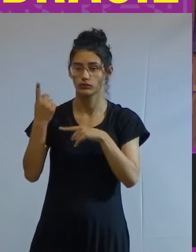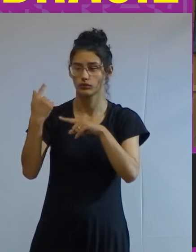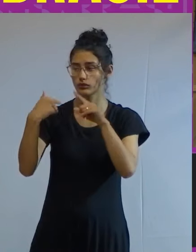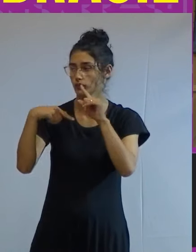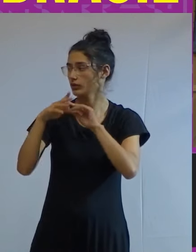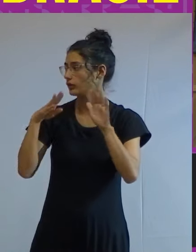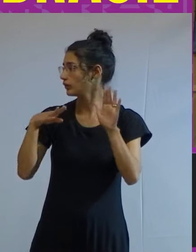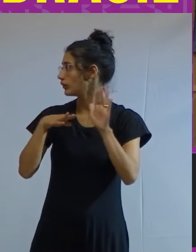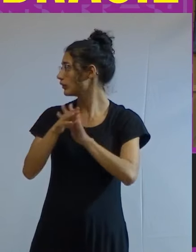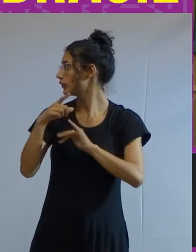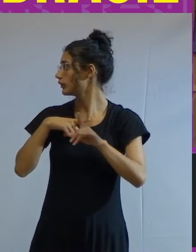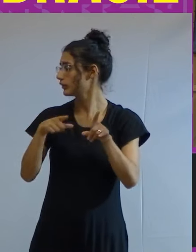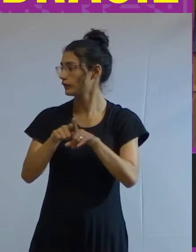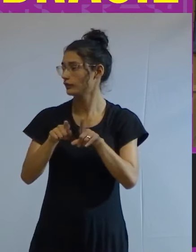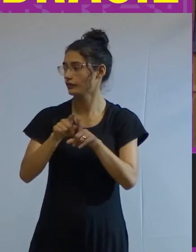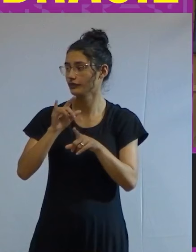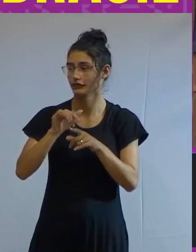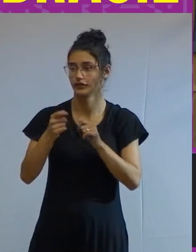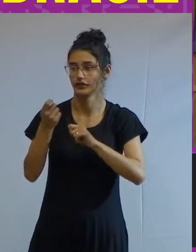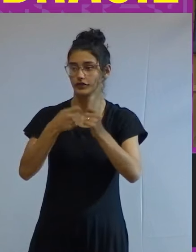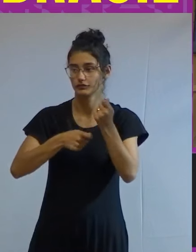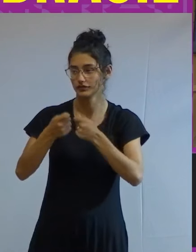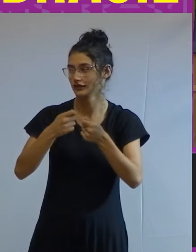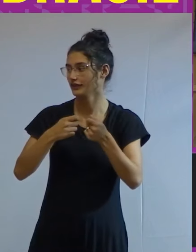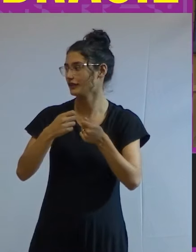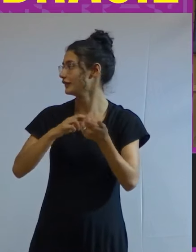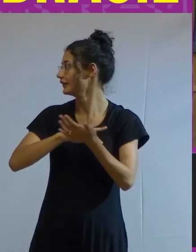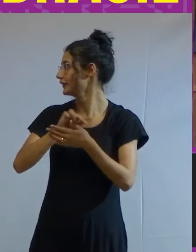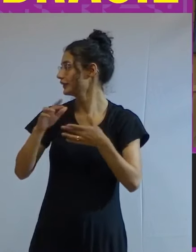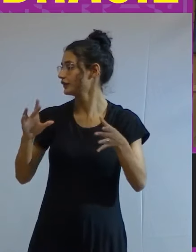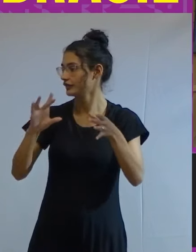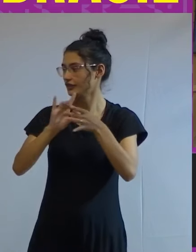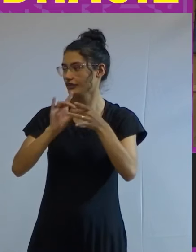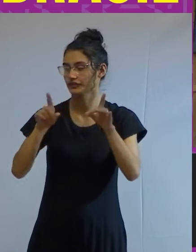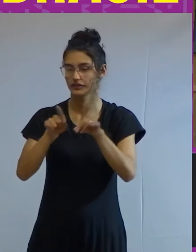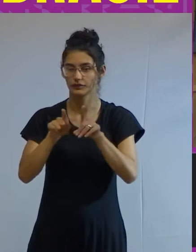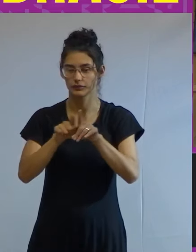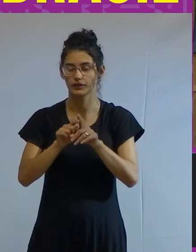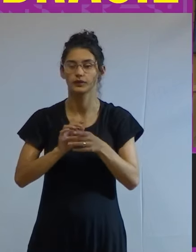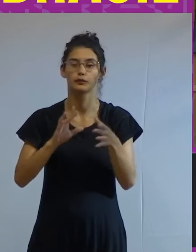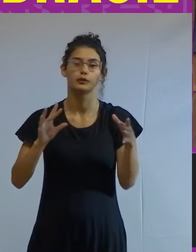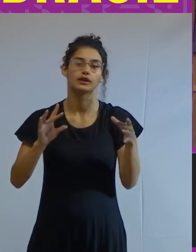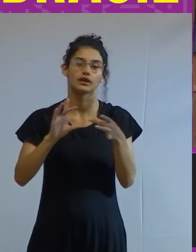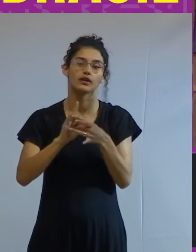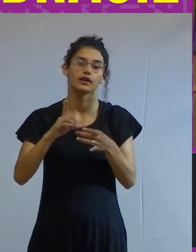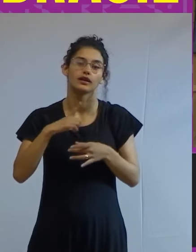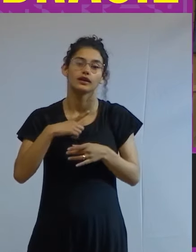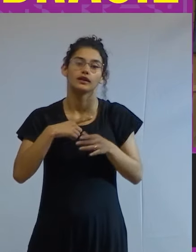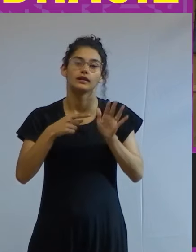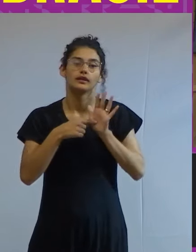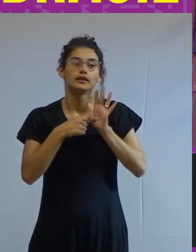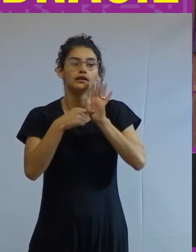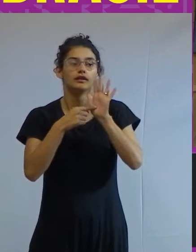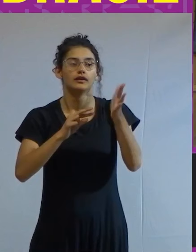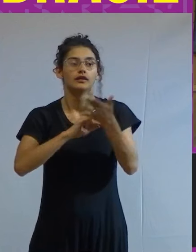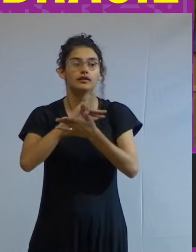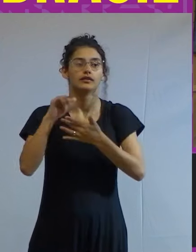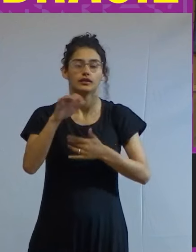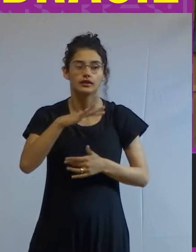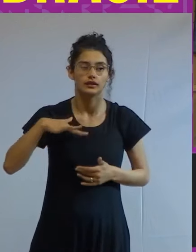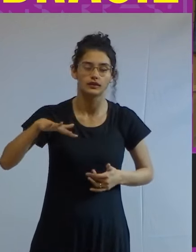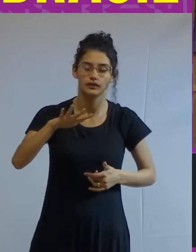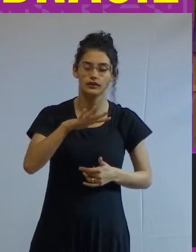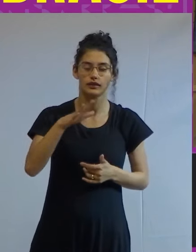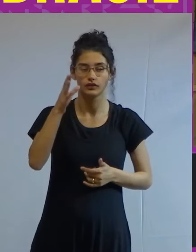crescimento ele vai ser administrado por uma grande aliança uma grande aliança que vai ser a expressão de vários setores